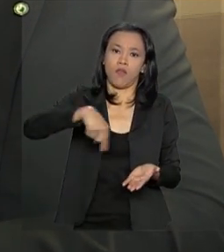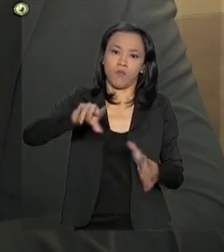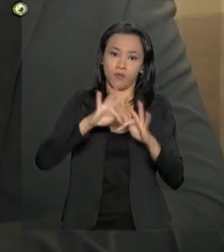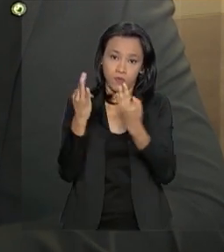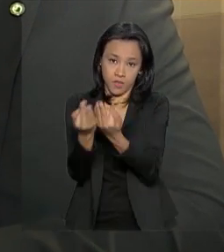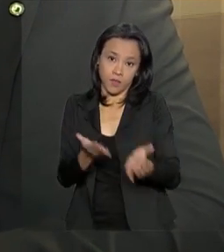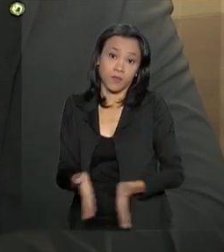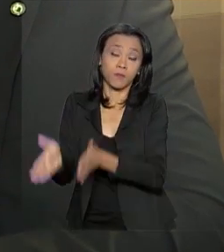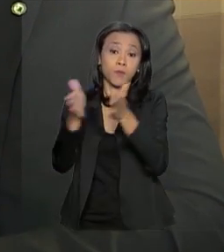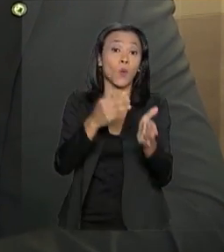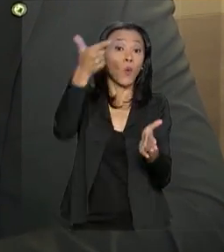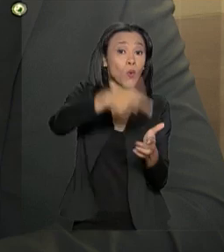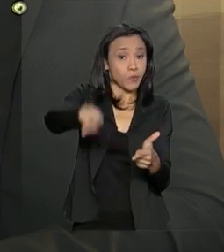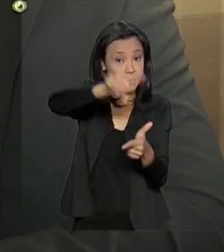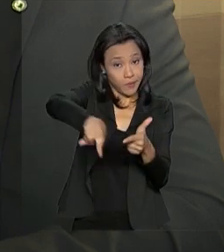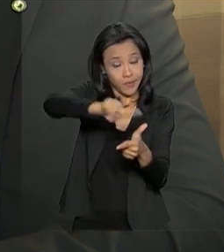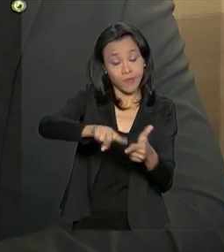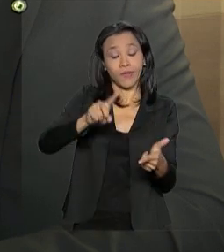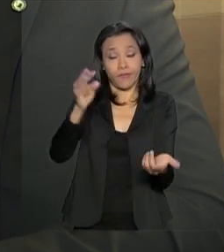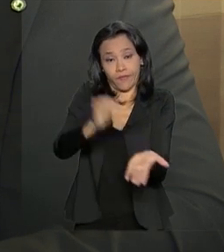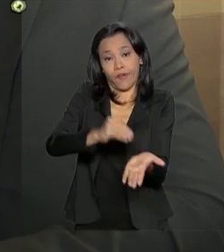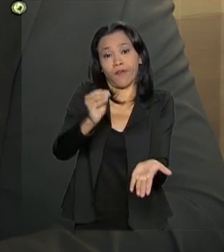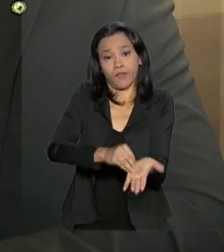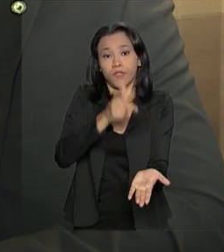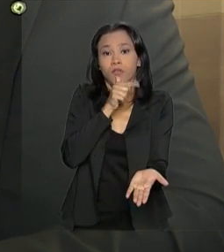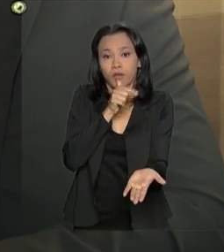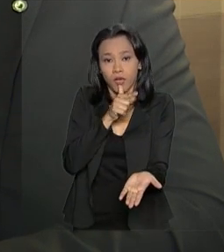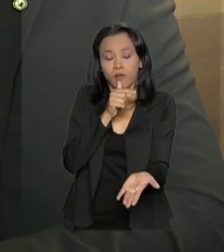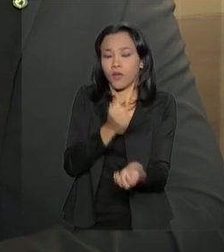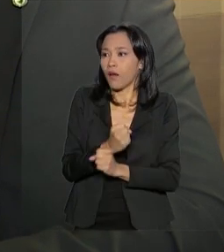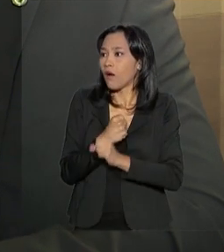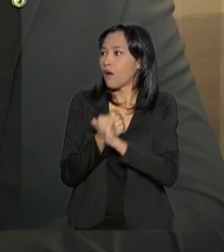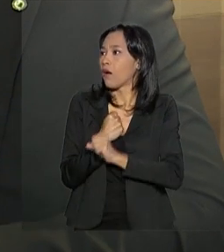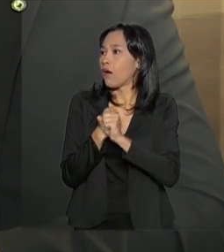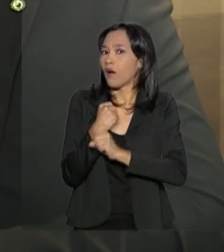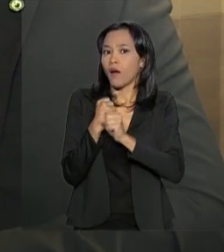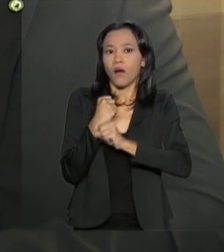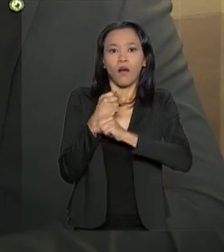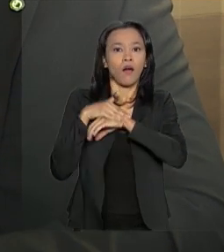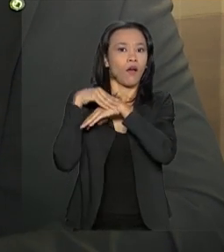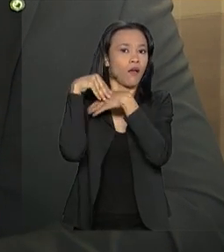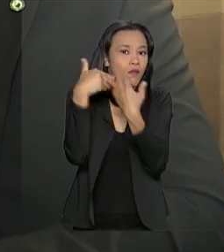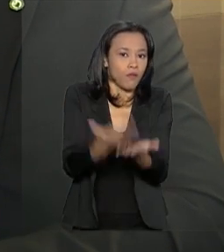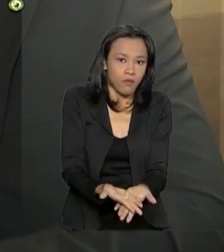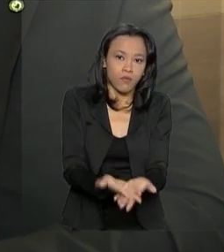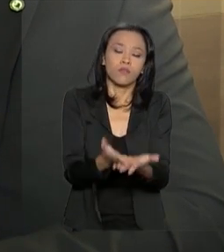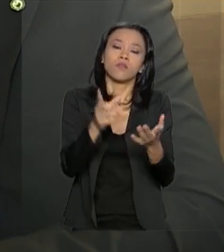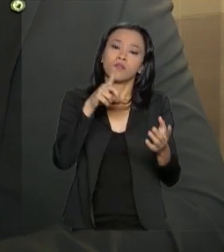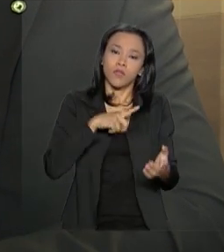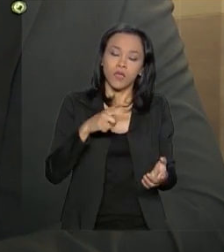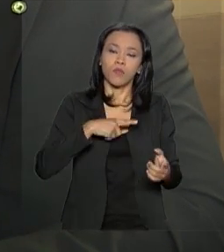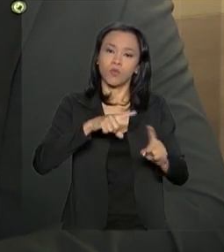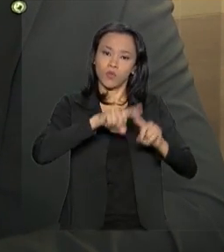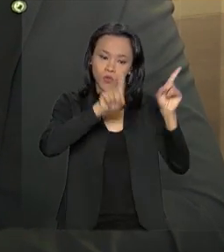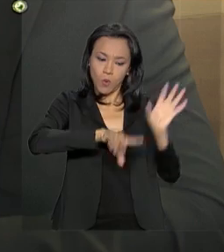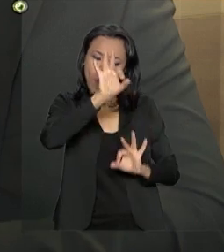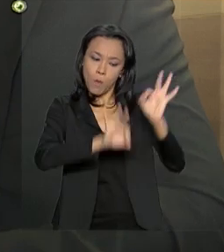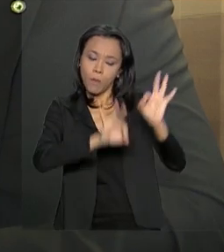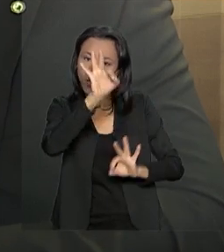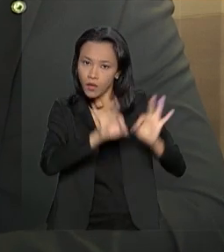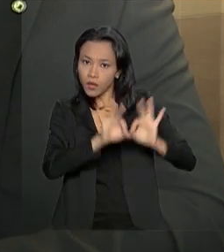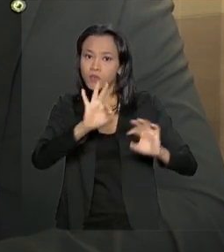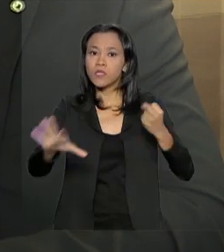água, que é um problema que assola a região há muitas décadas. Também, o Plano Nacional de Segurança Hídrica,